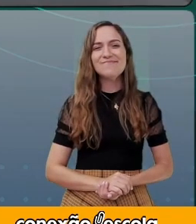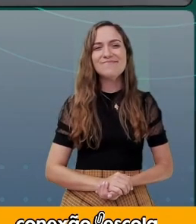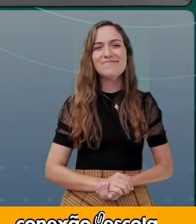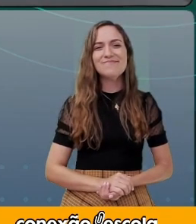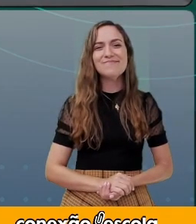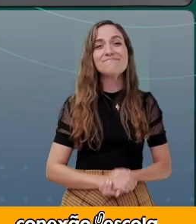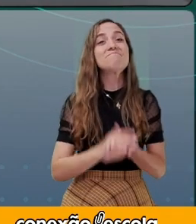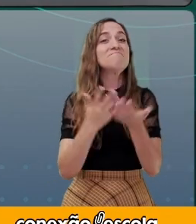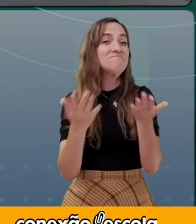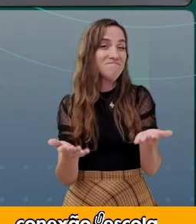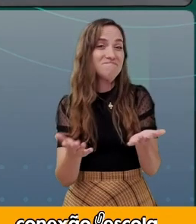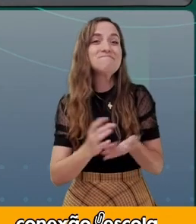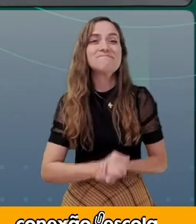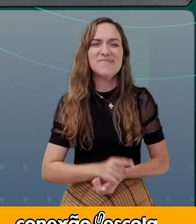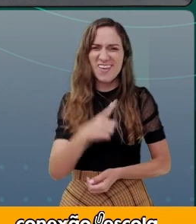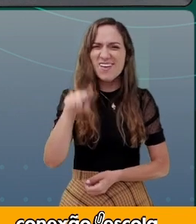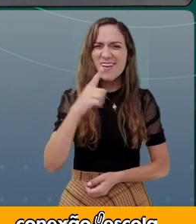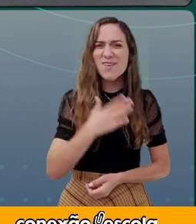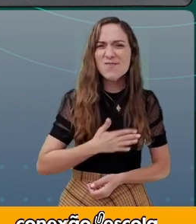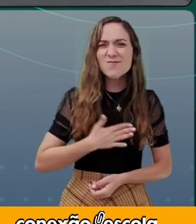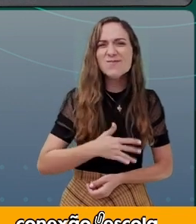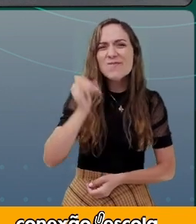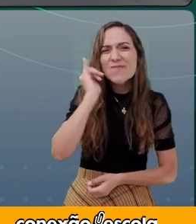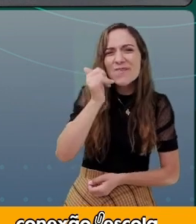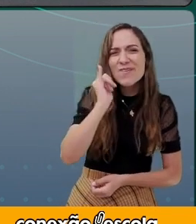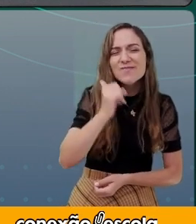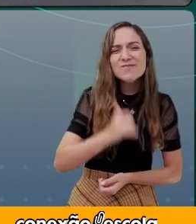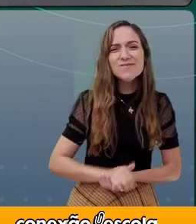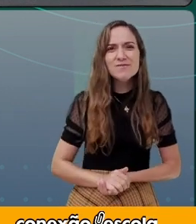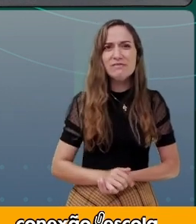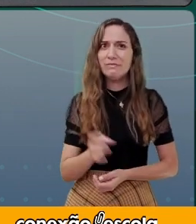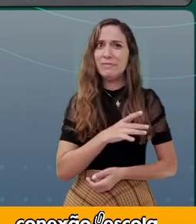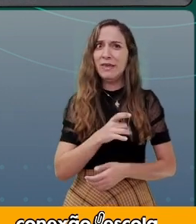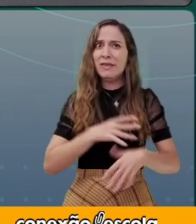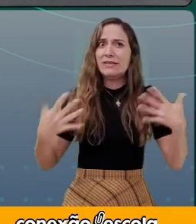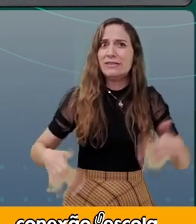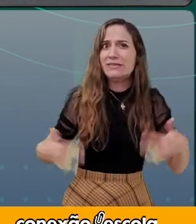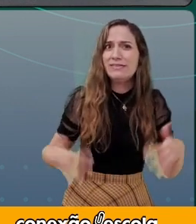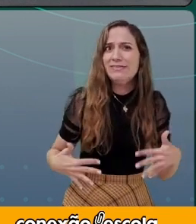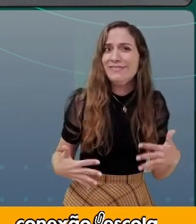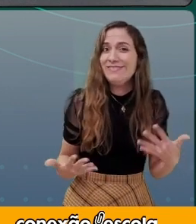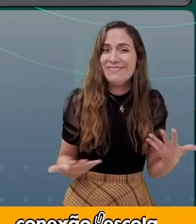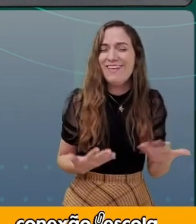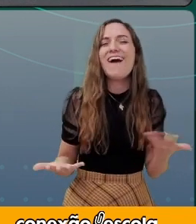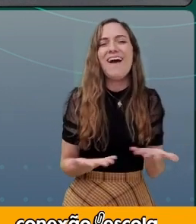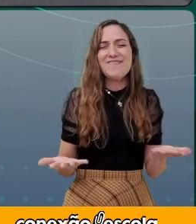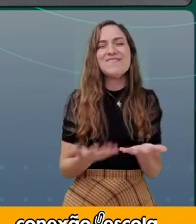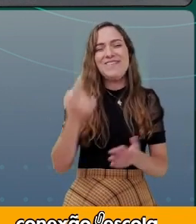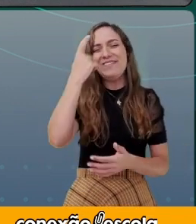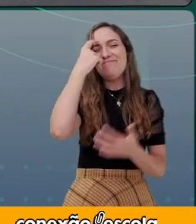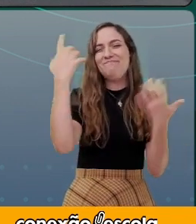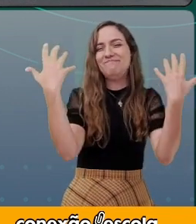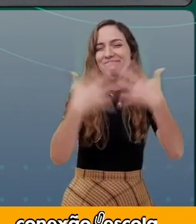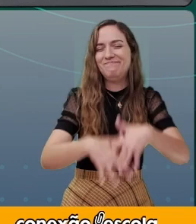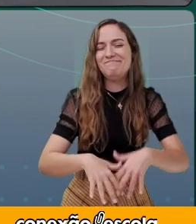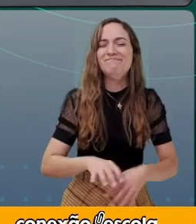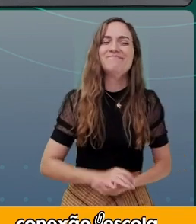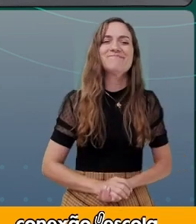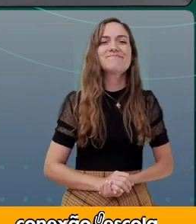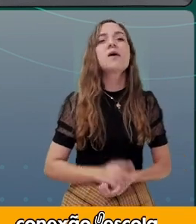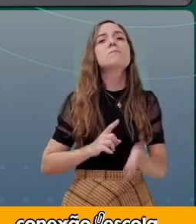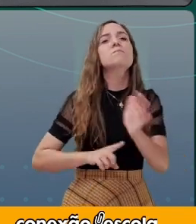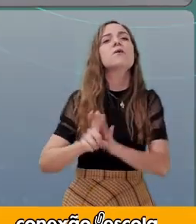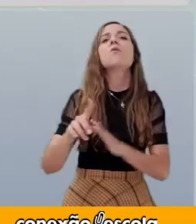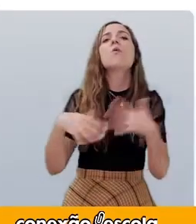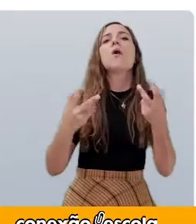E aí, gostou do conto? Ficou com medo? Vamos refletir. Qual